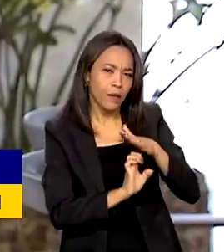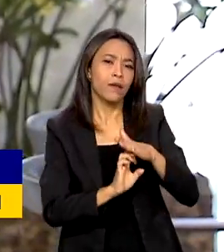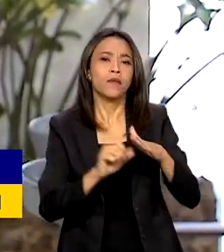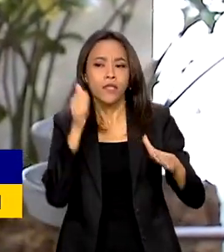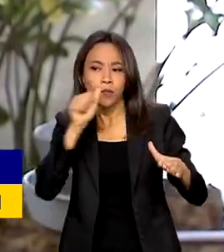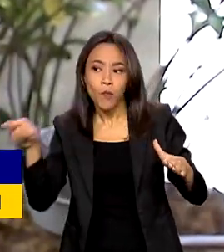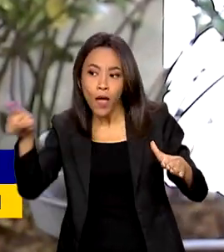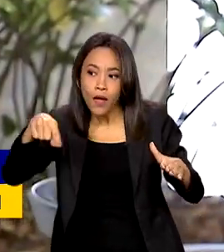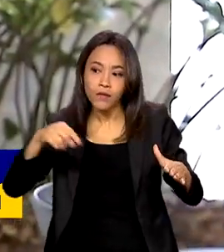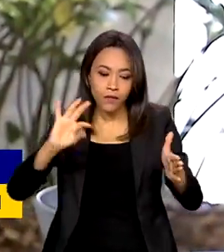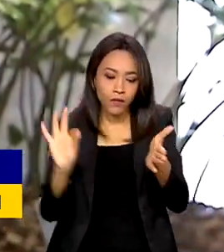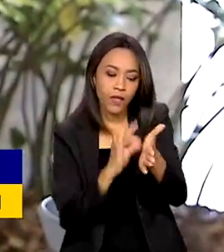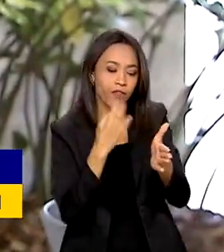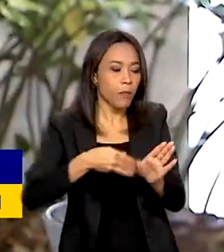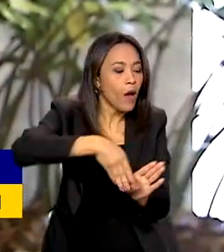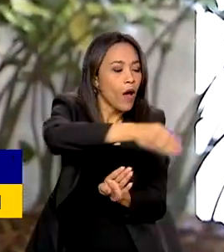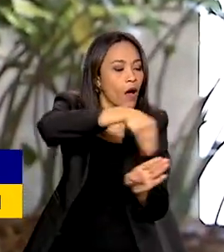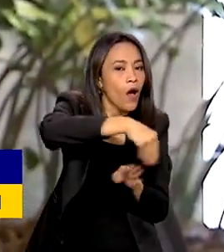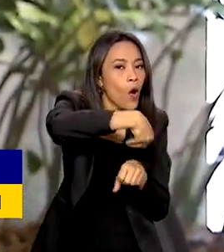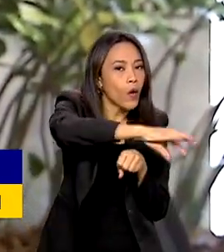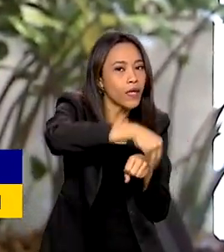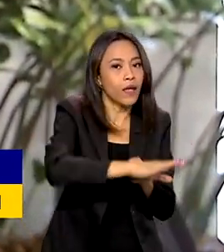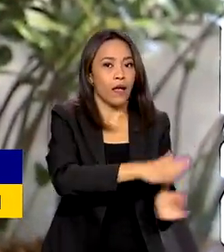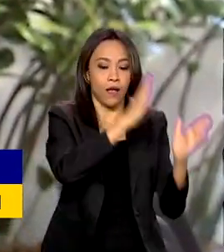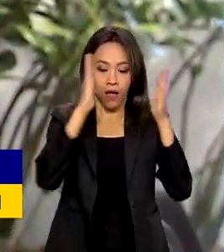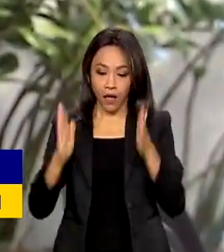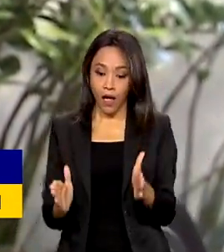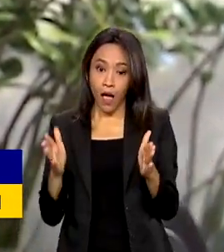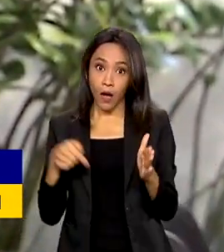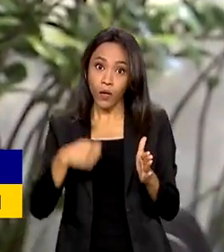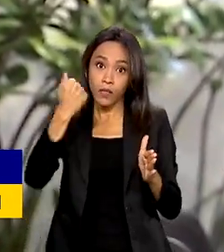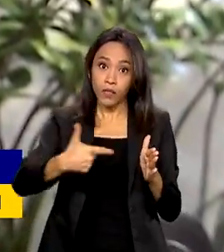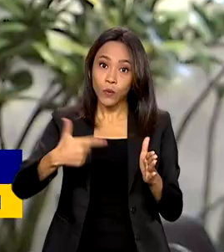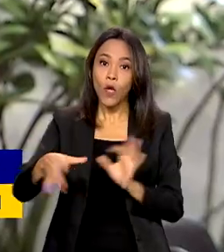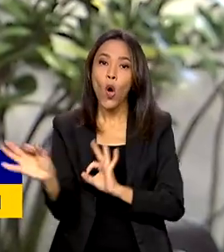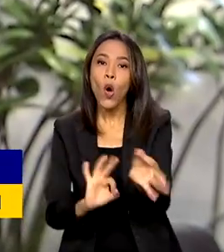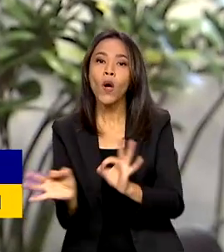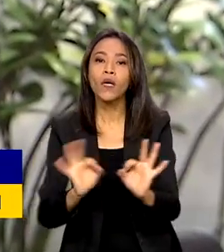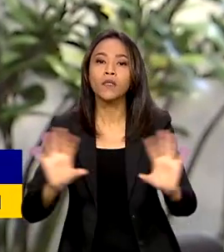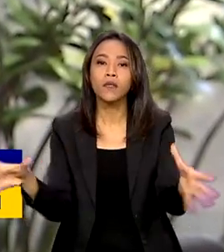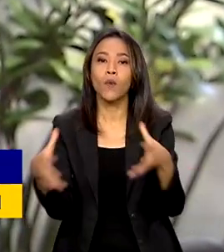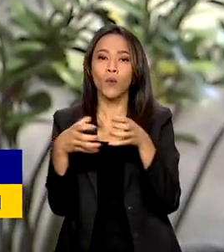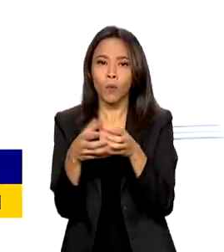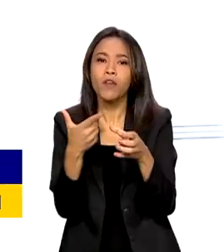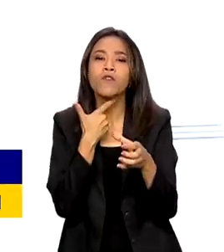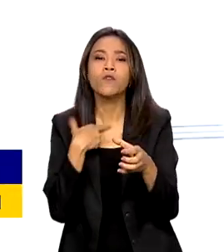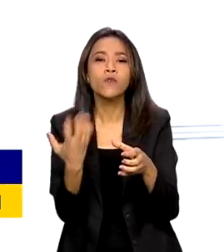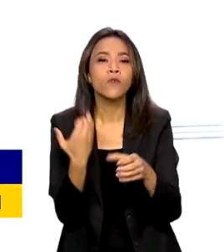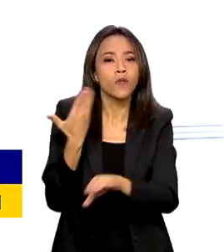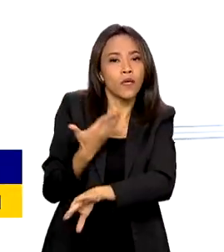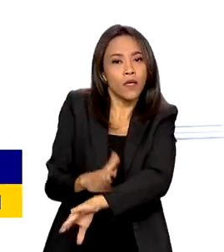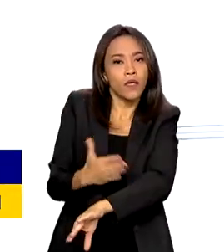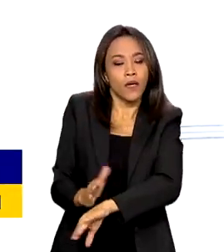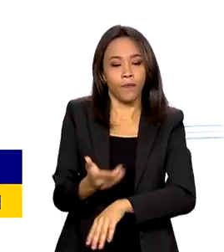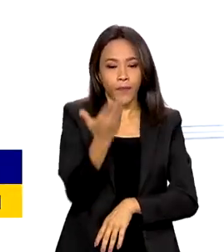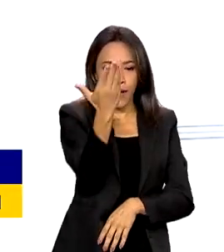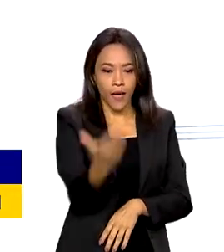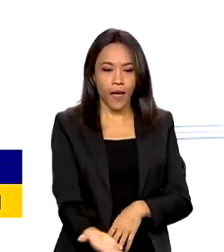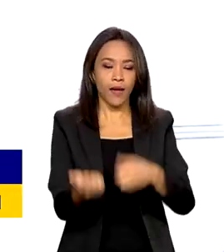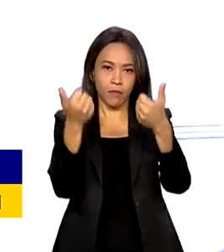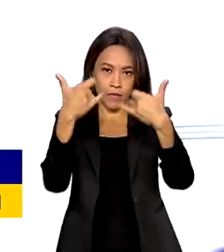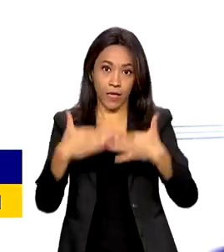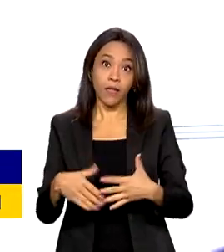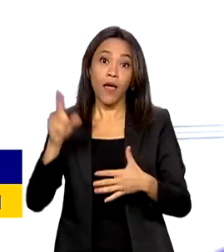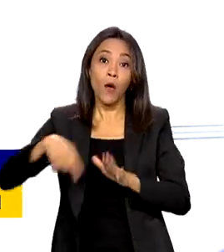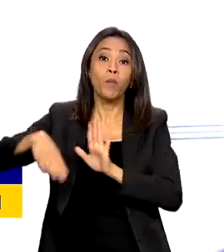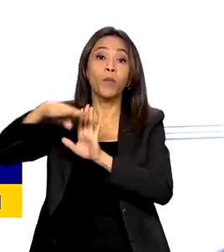Agora, na segunda fase, será a vez de formar o grupo que deseja receber esse treinamento. É um programa de mentoria em